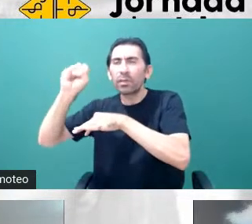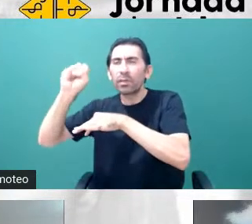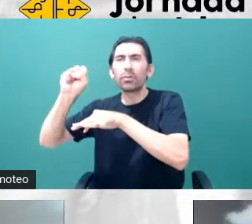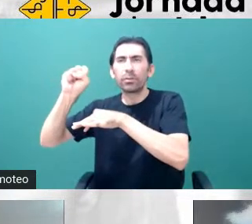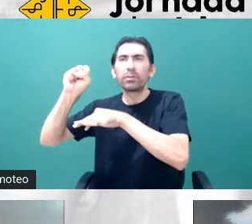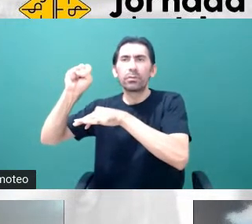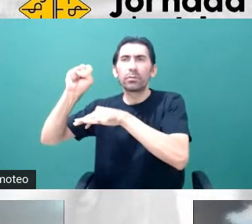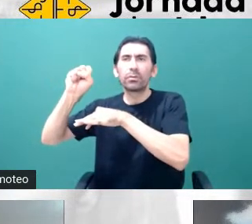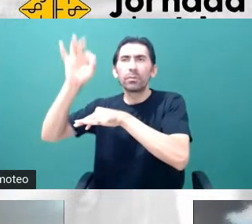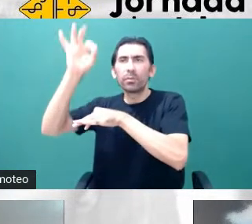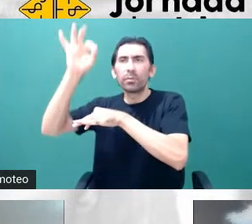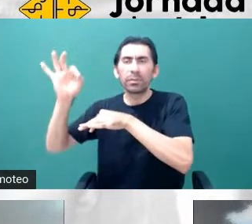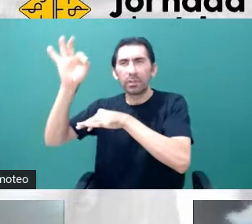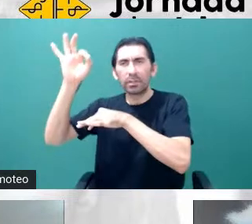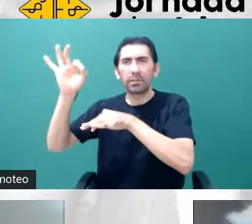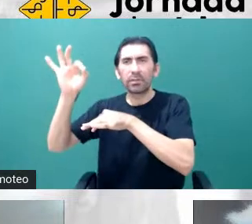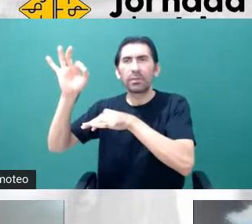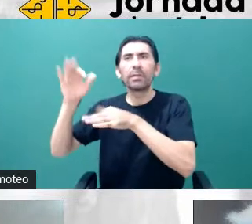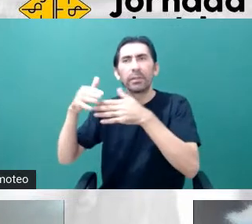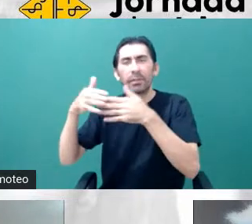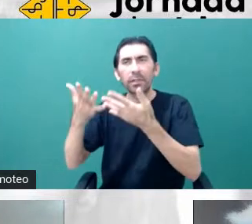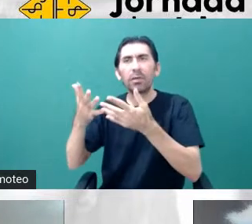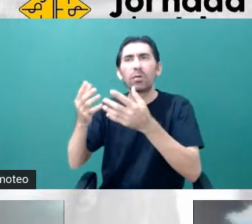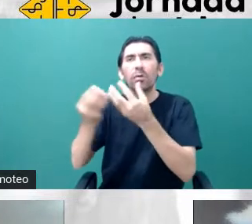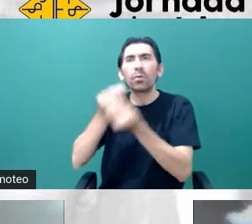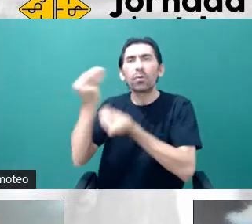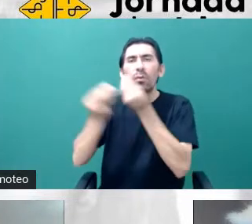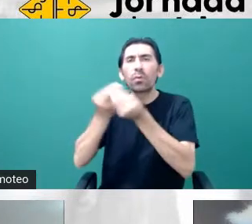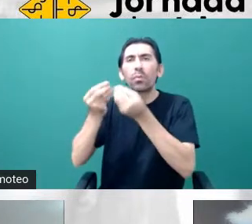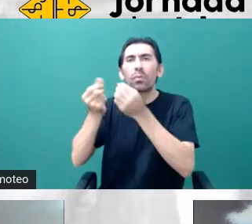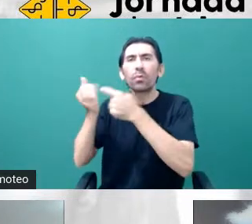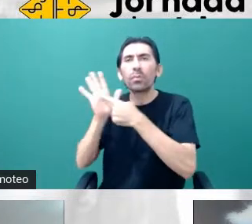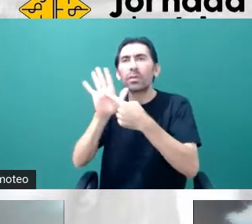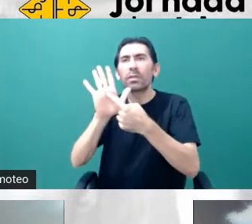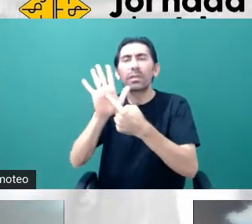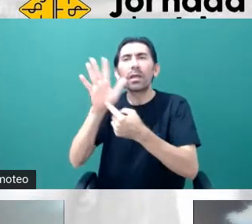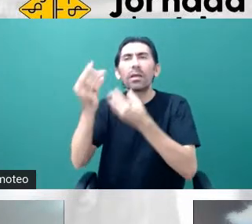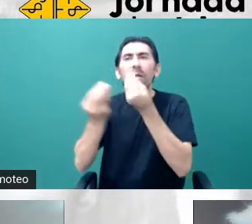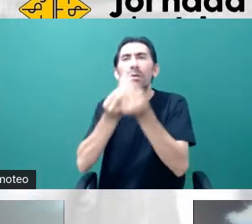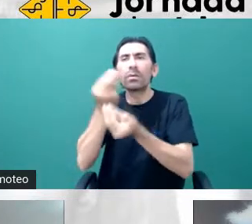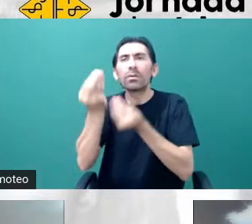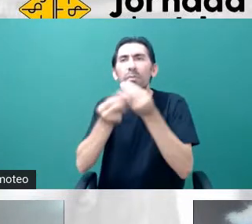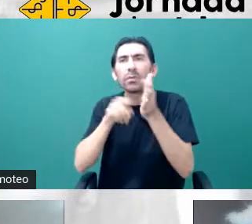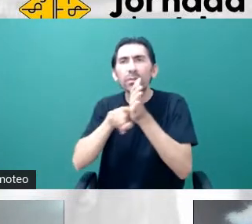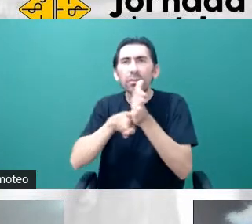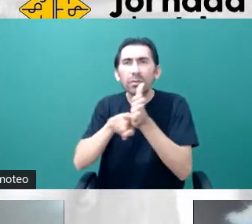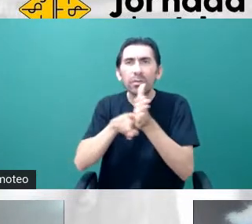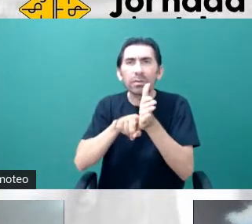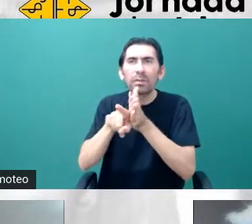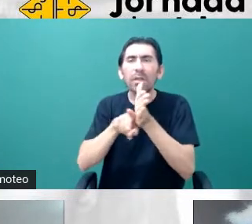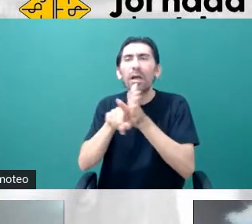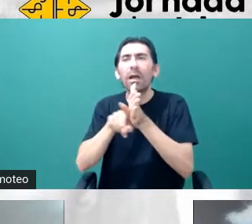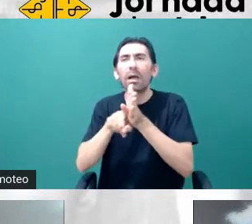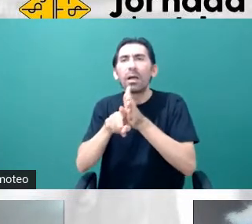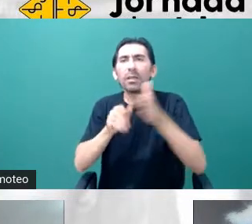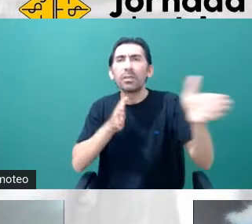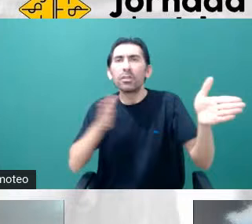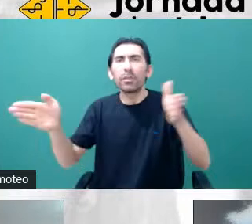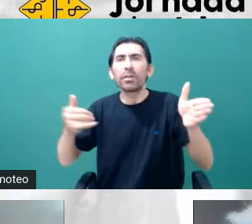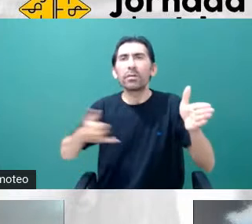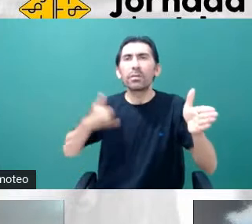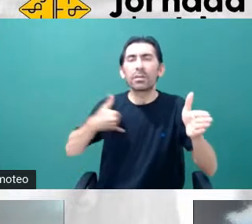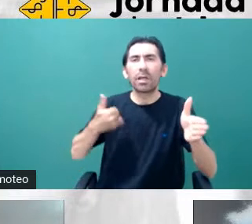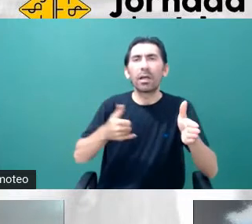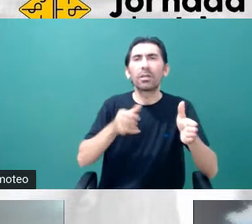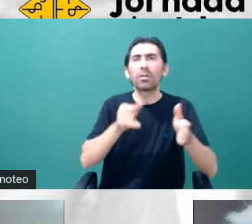Então, eu uso essas estrelas para estudar a idade das estrelas. São as estrelas mais velhas